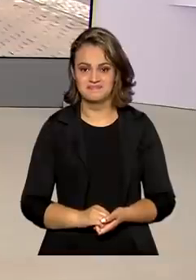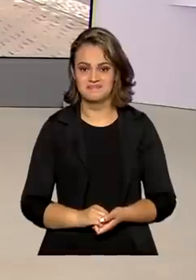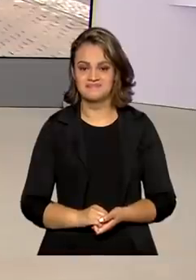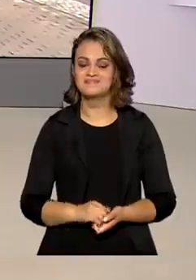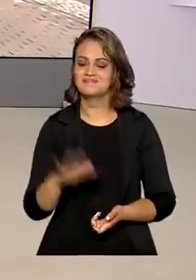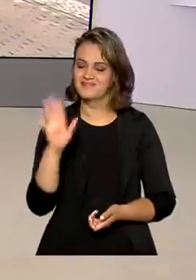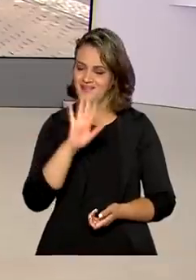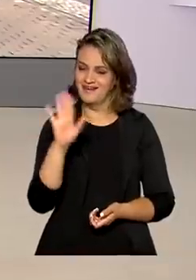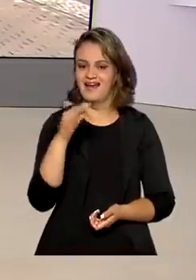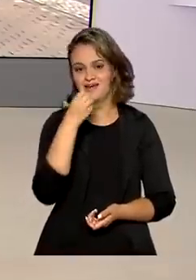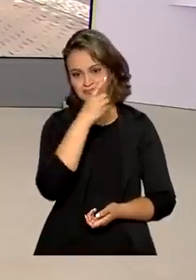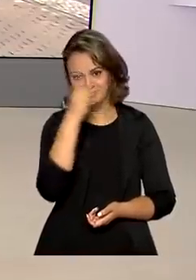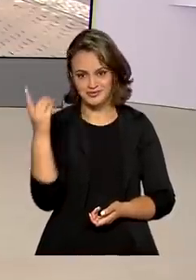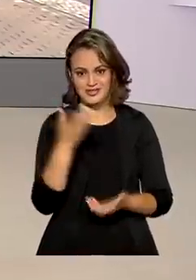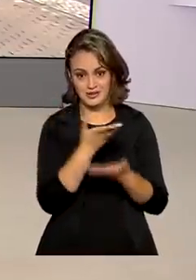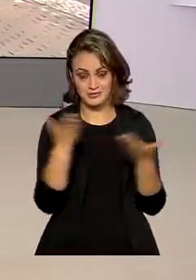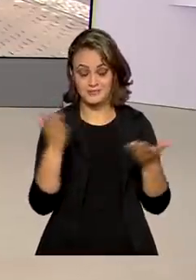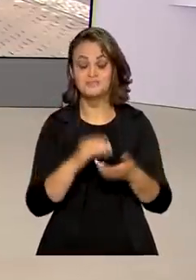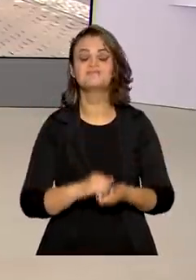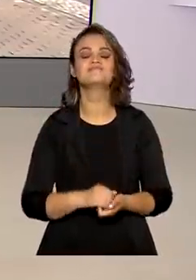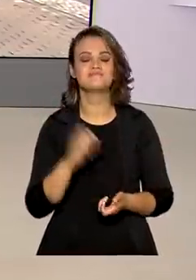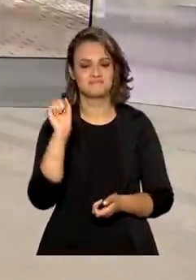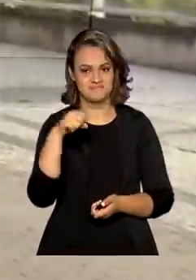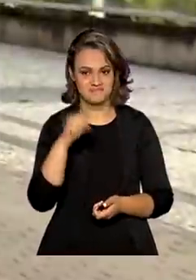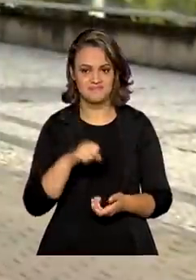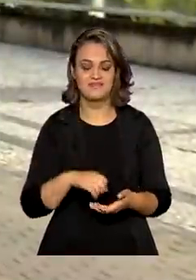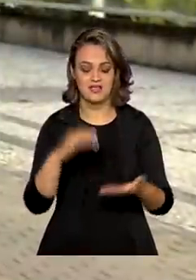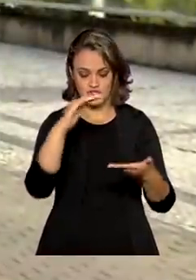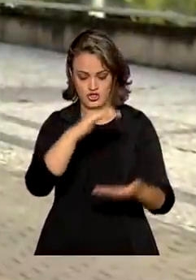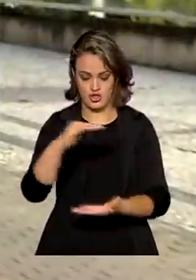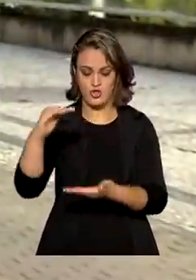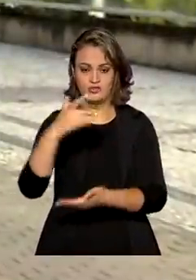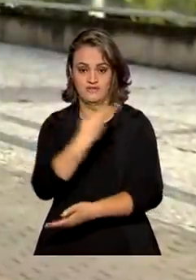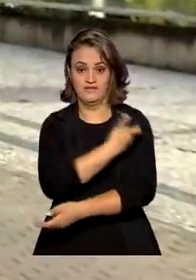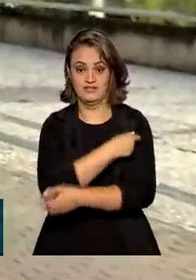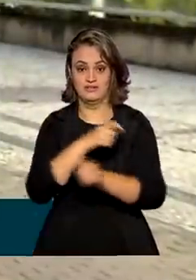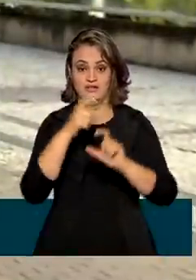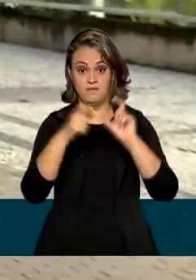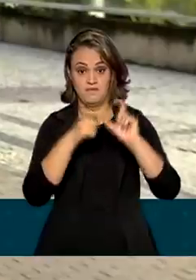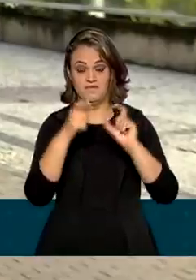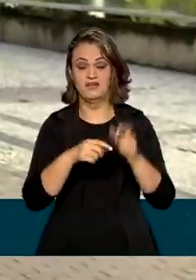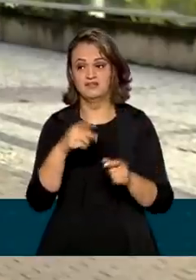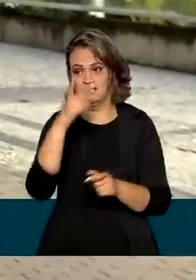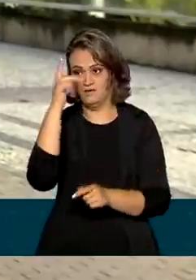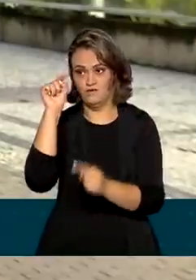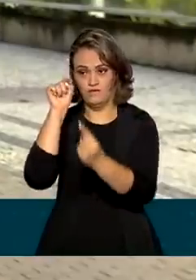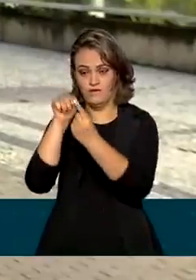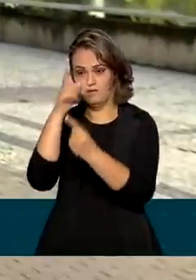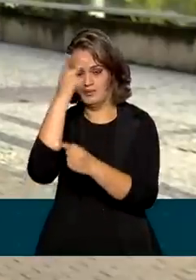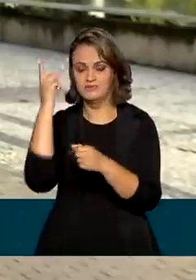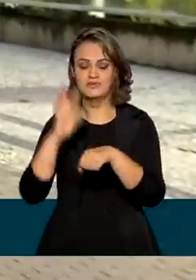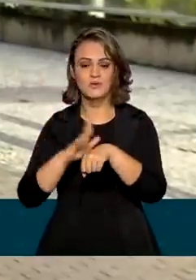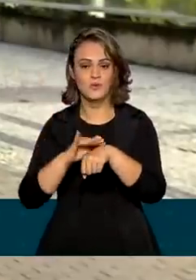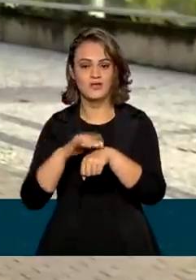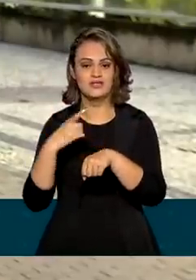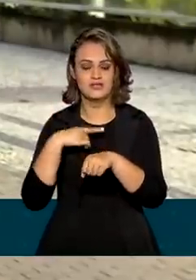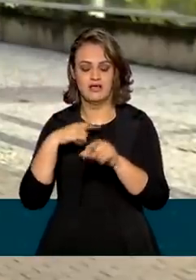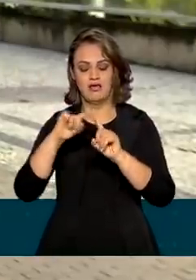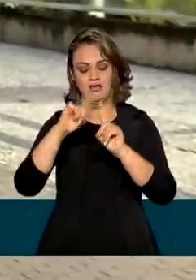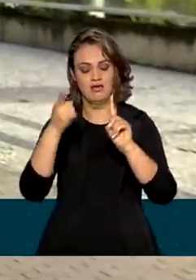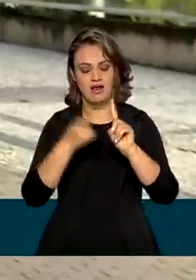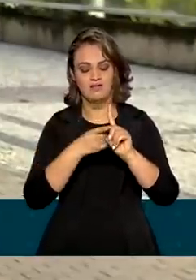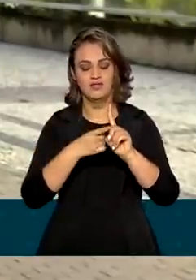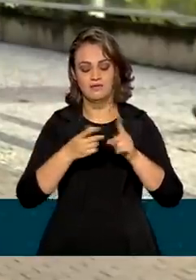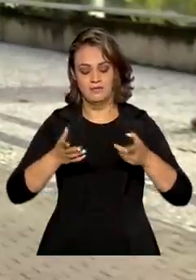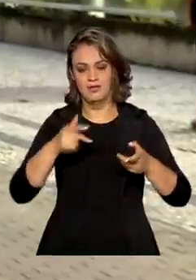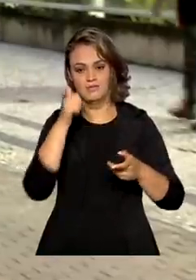Oi, Renata, bom dia pra você, bom dia a todos. É isso mesmo. O novo lote com as vacinas da Pfizer é destinado a pessoas com comorbidades, gestantes e